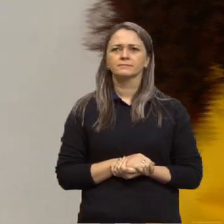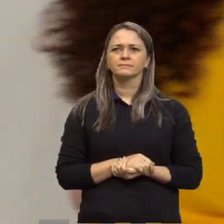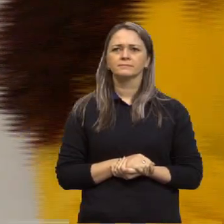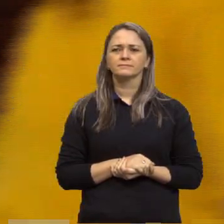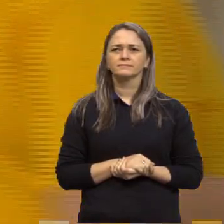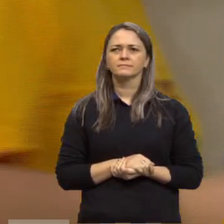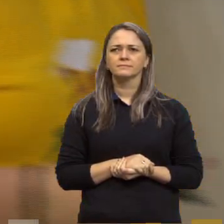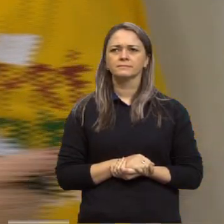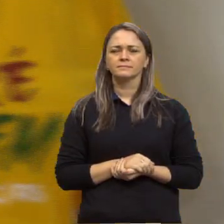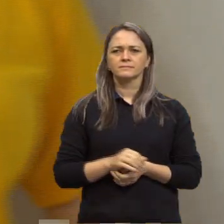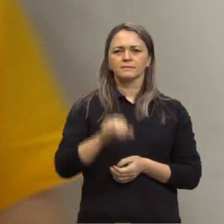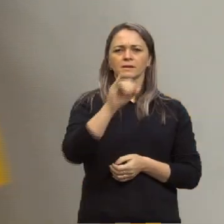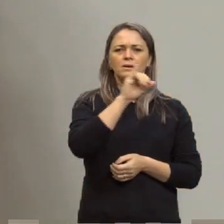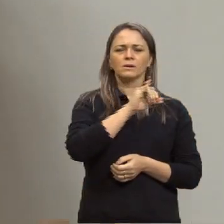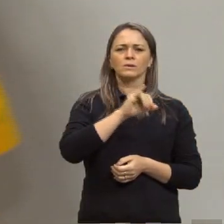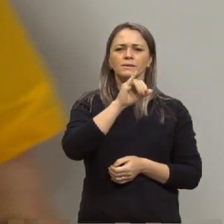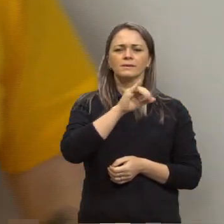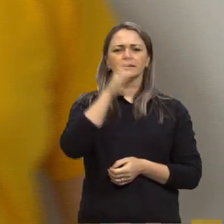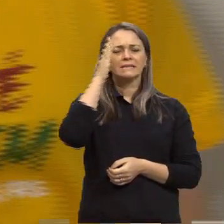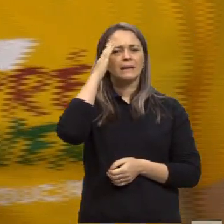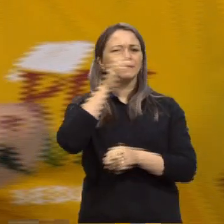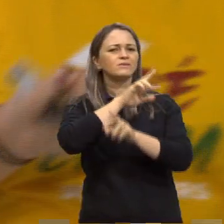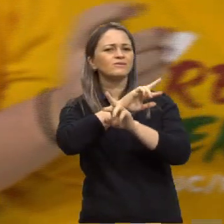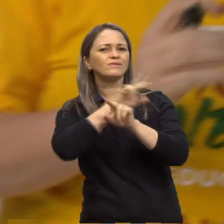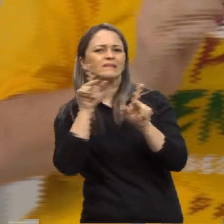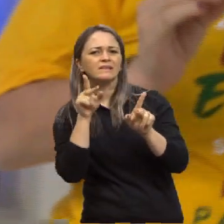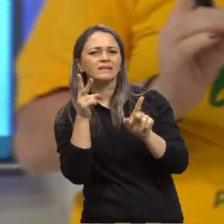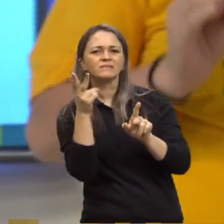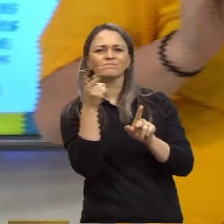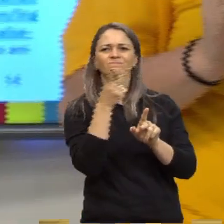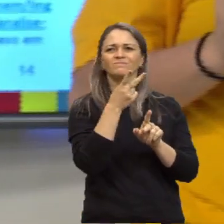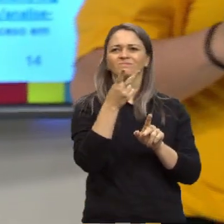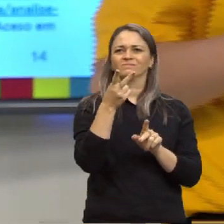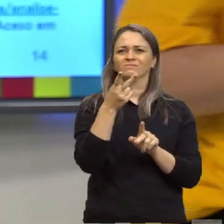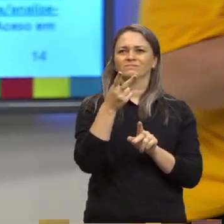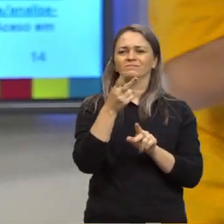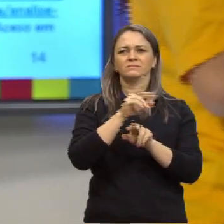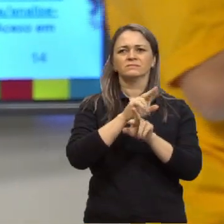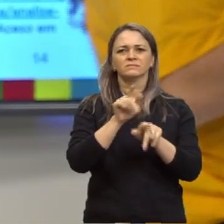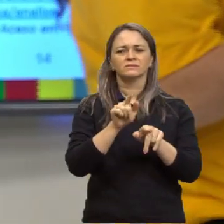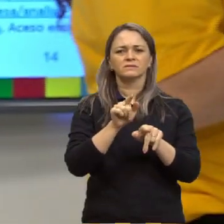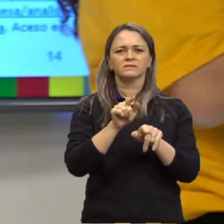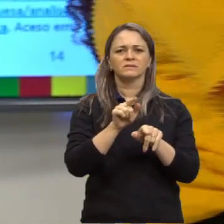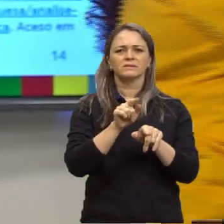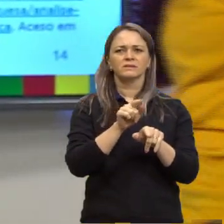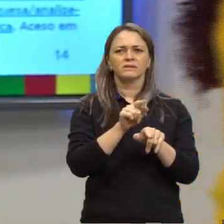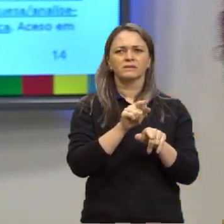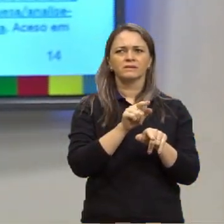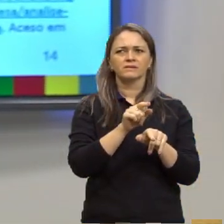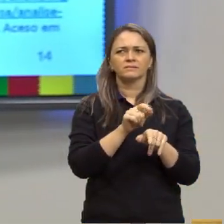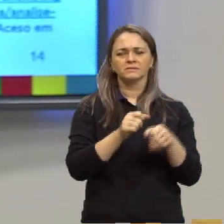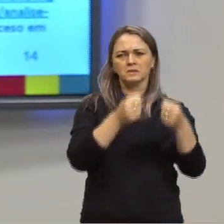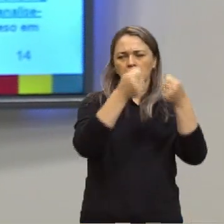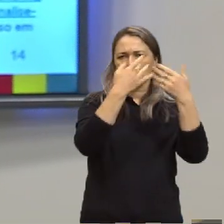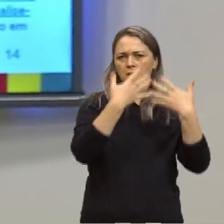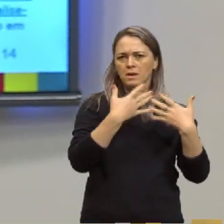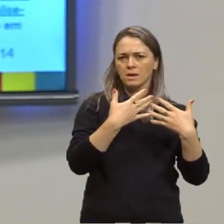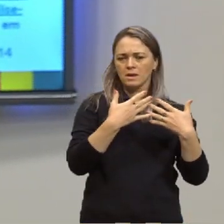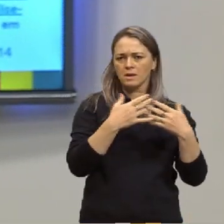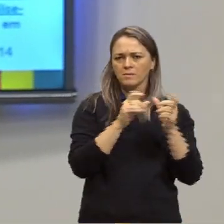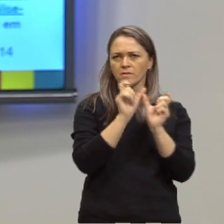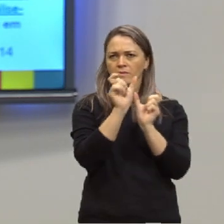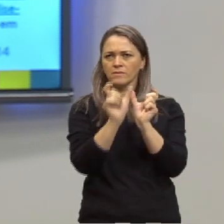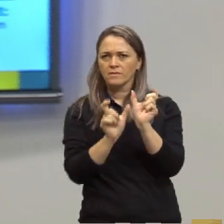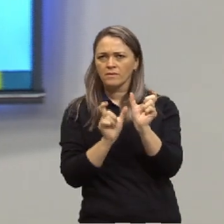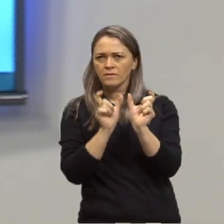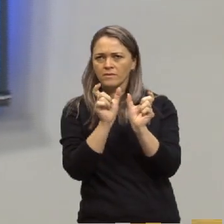É importante que vocês saibam a diferença entre uma e outra. Eu falei para vocês várias vezes sobre a questão de